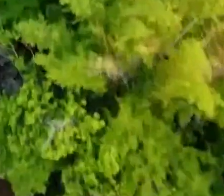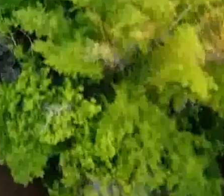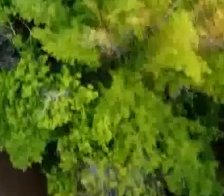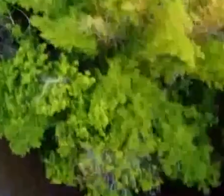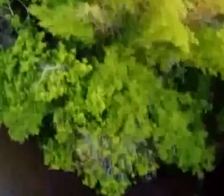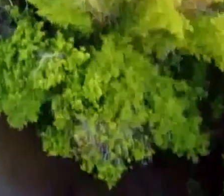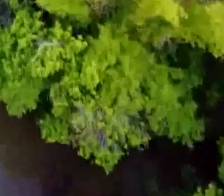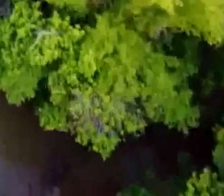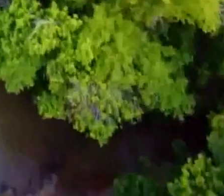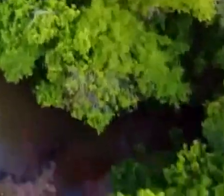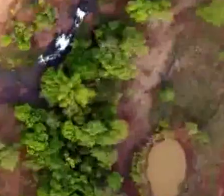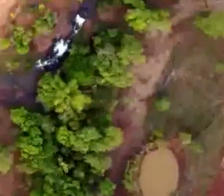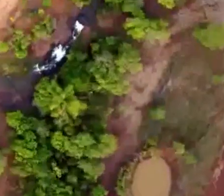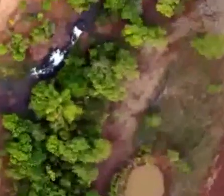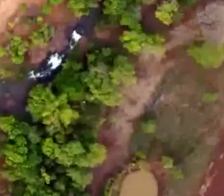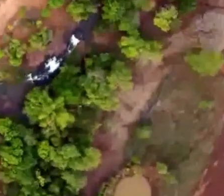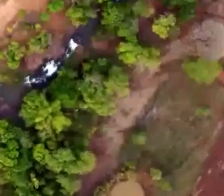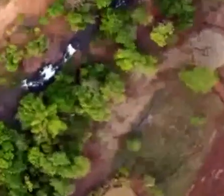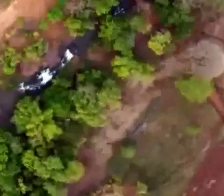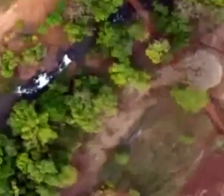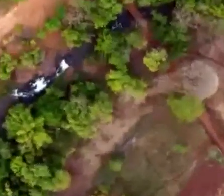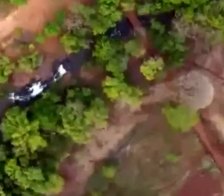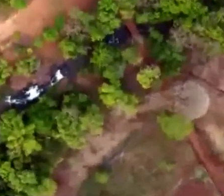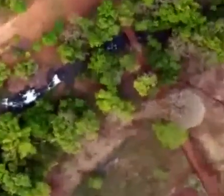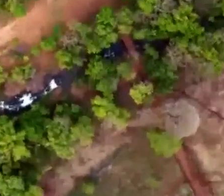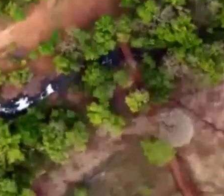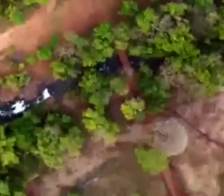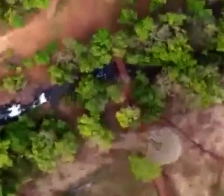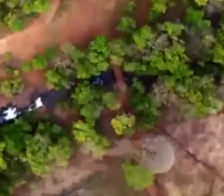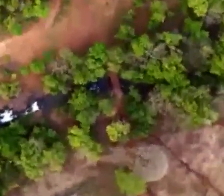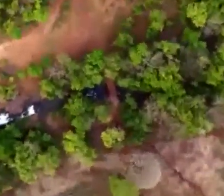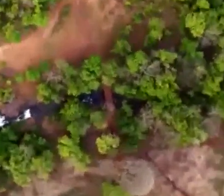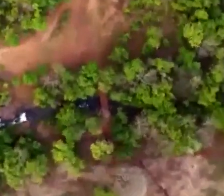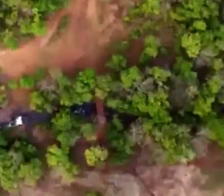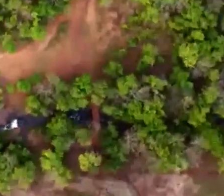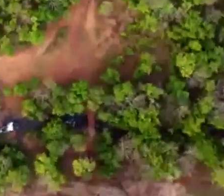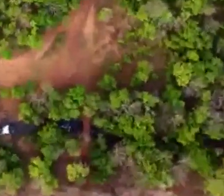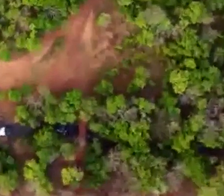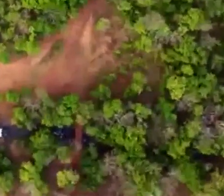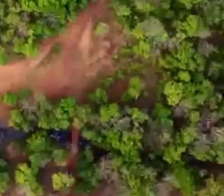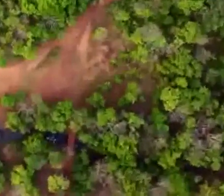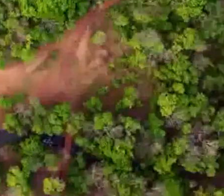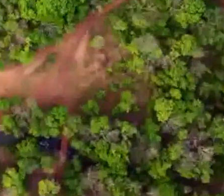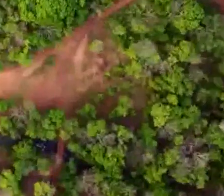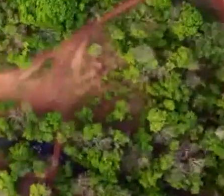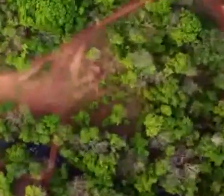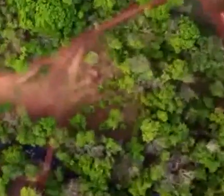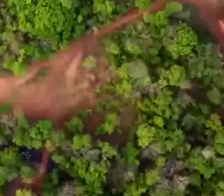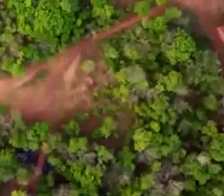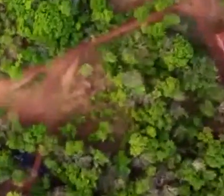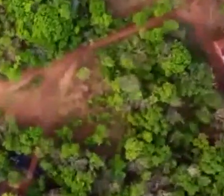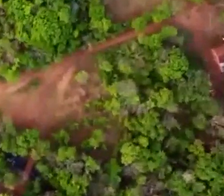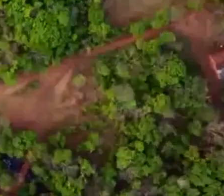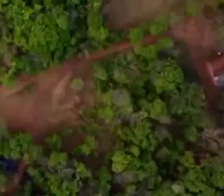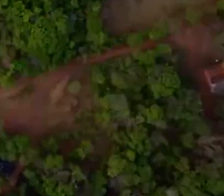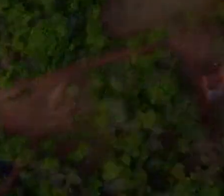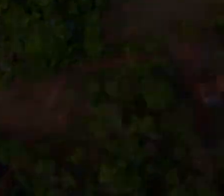O que o que nosso É um Ficoso PObligo Coisas o nosso Punto Total